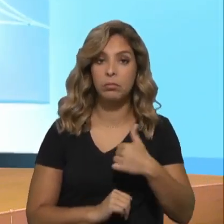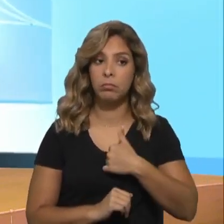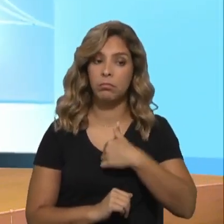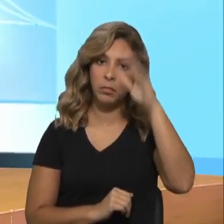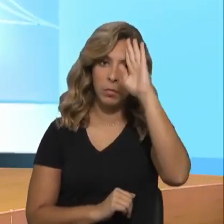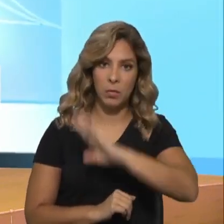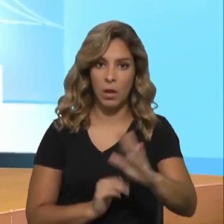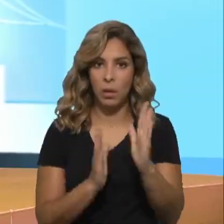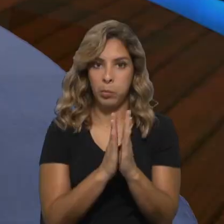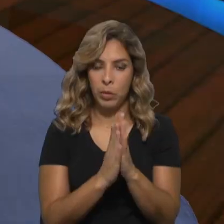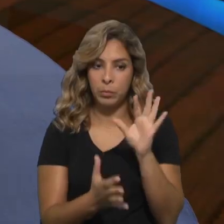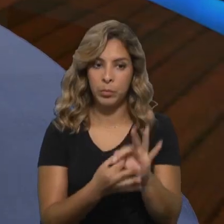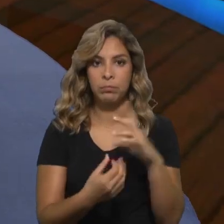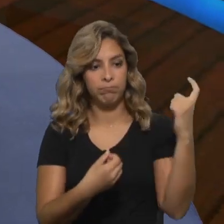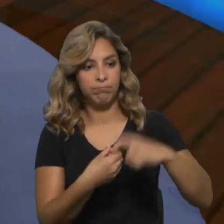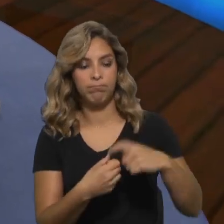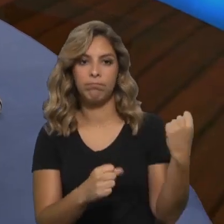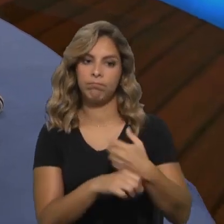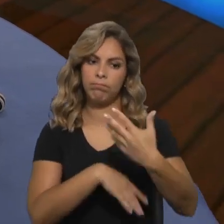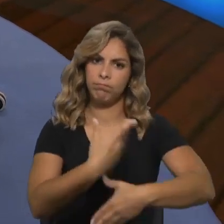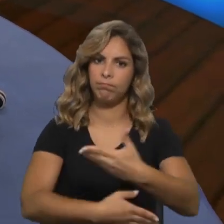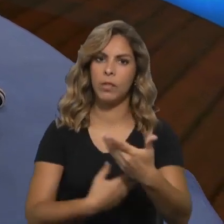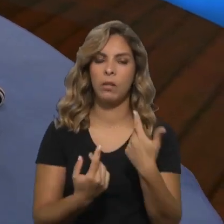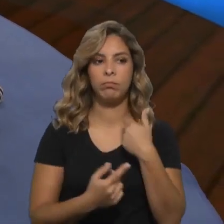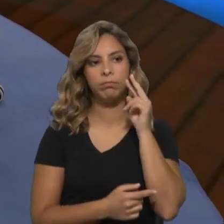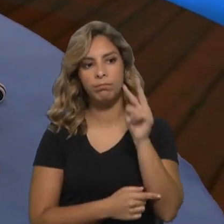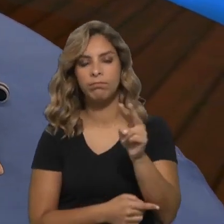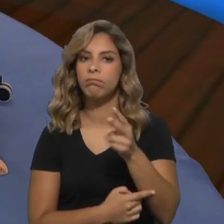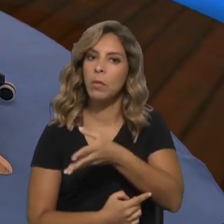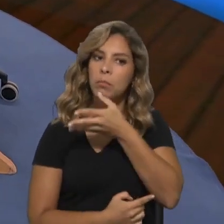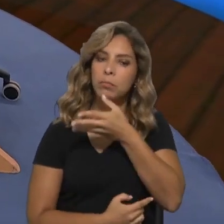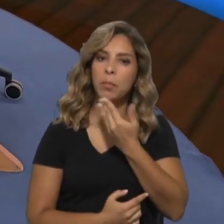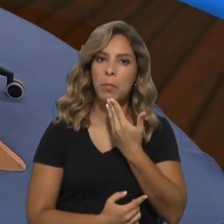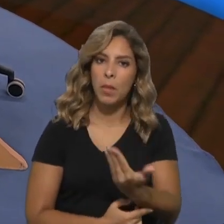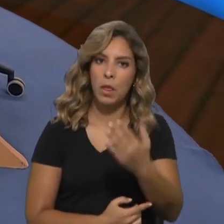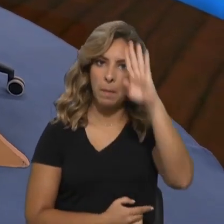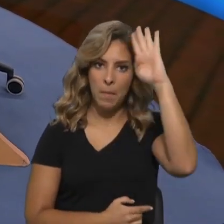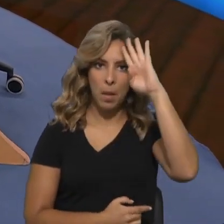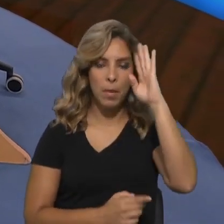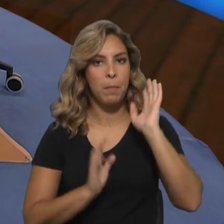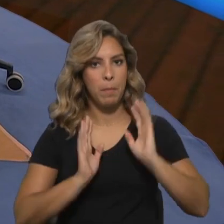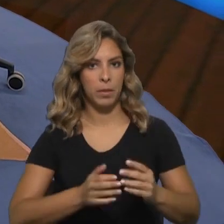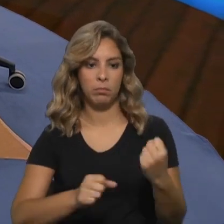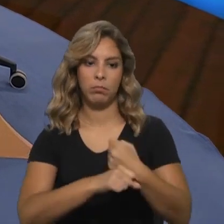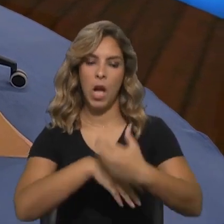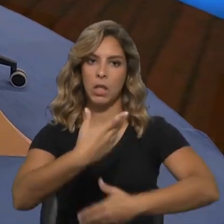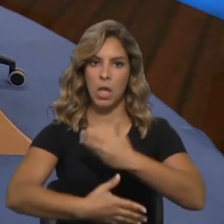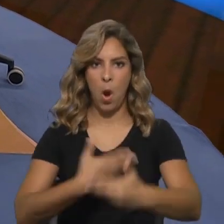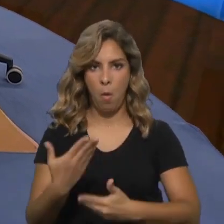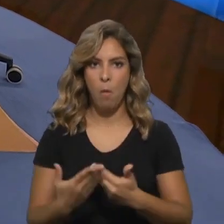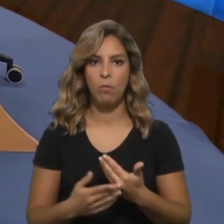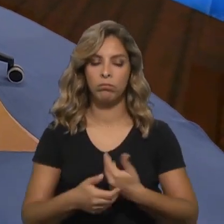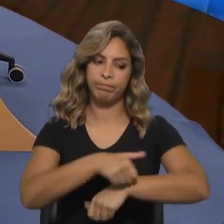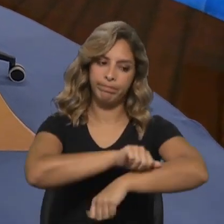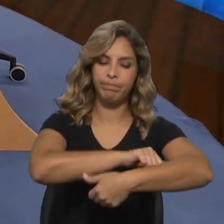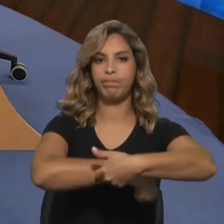sociedade civil, como parte ativa, e escutando este apelo do Papa, tem que pôr as mãos em ação. Foi isso que